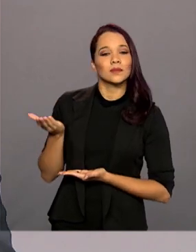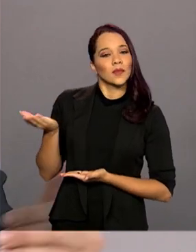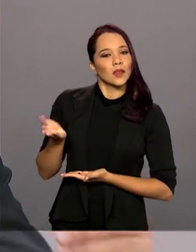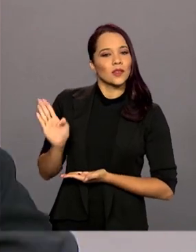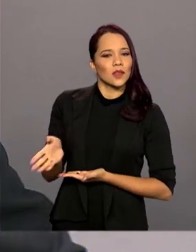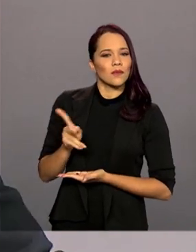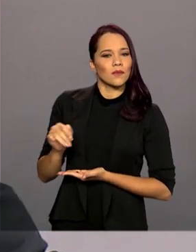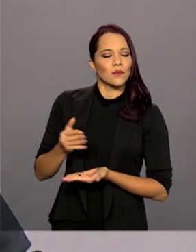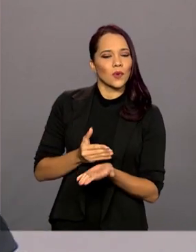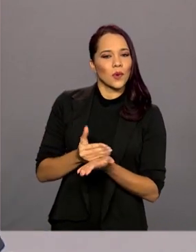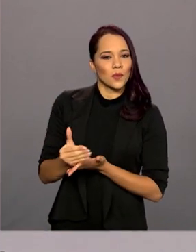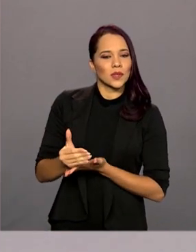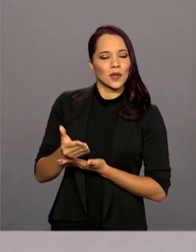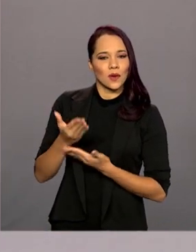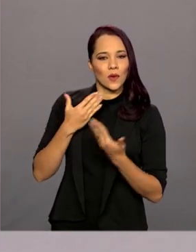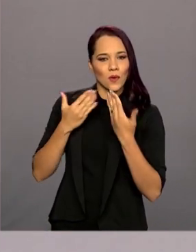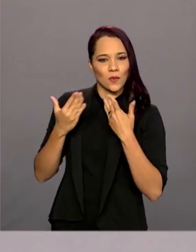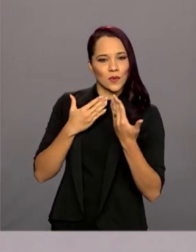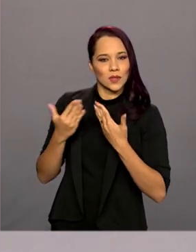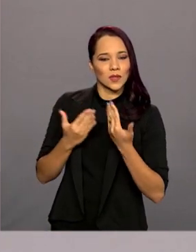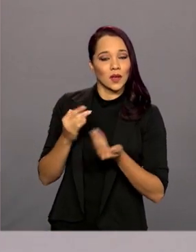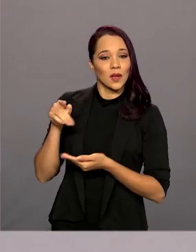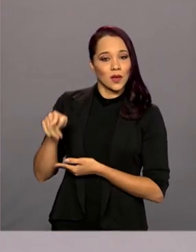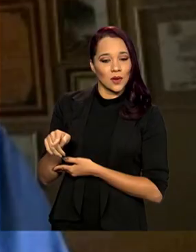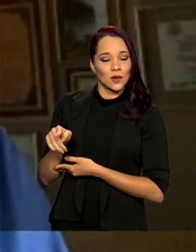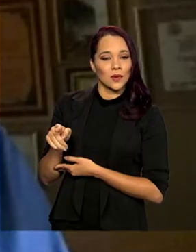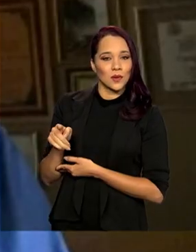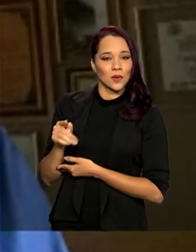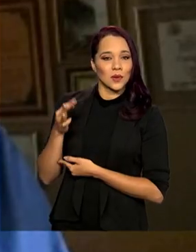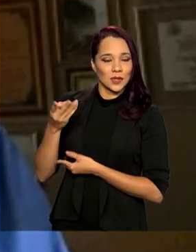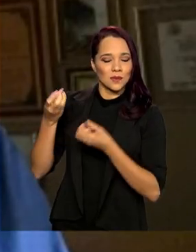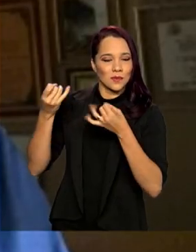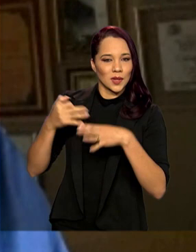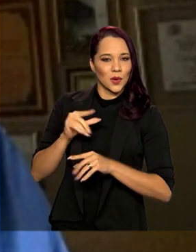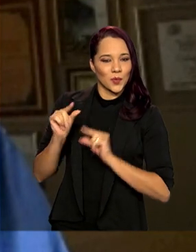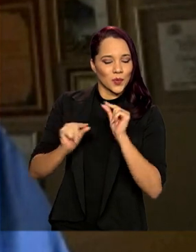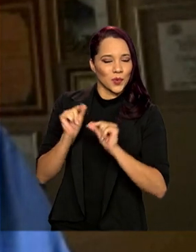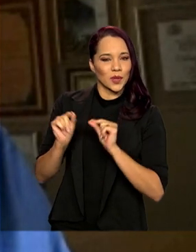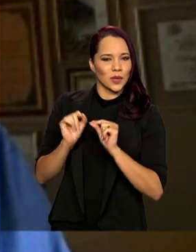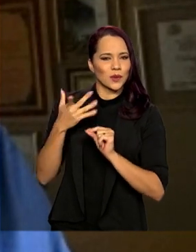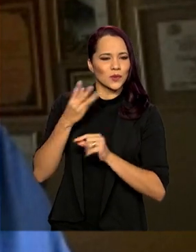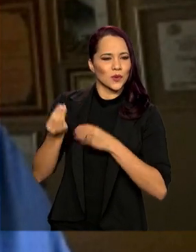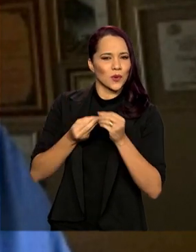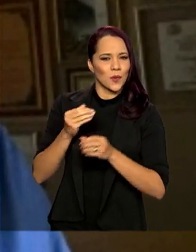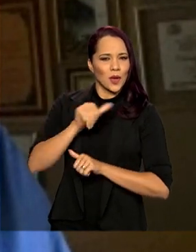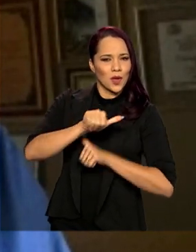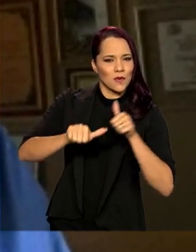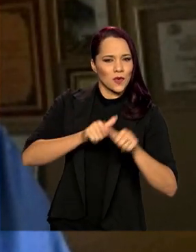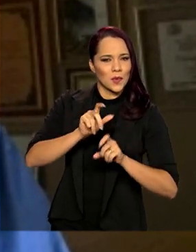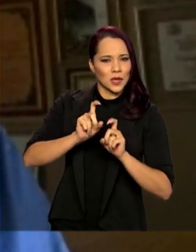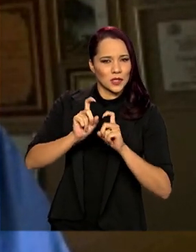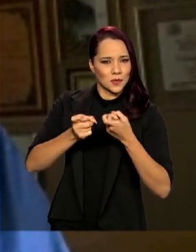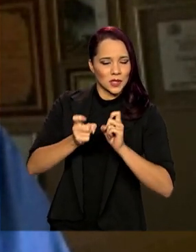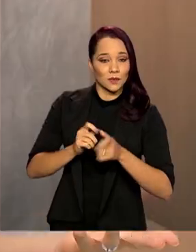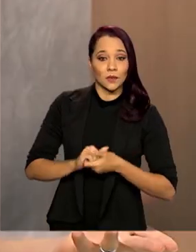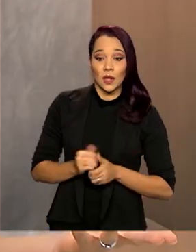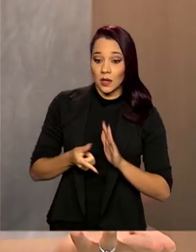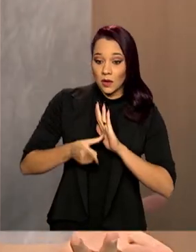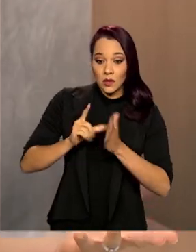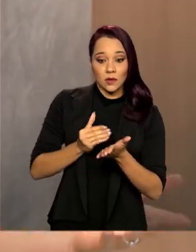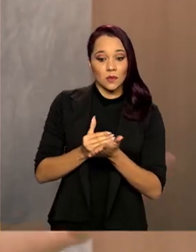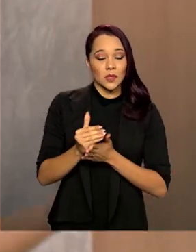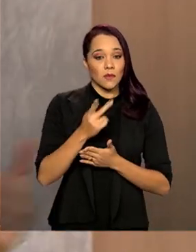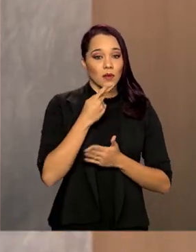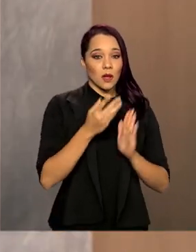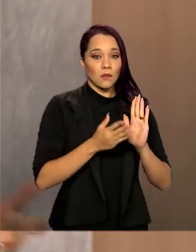já vai conversar com o Raul e falar um pouquinho dessa questão da Reforma Tributária. Antes de começar até de falar da própria